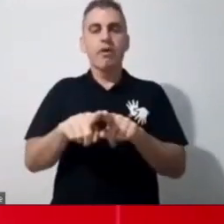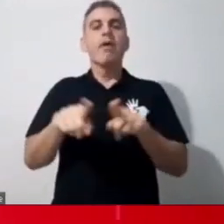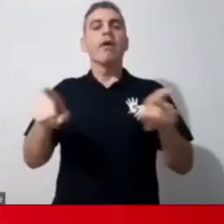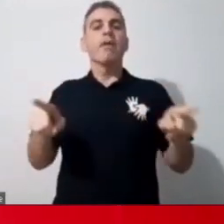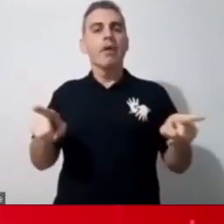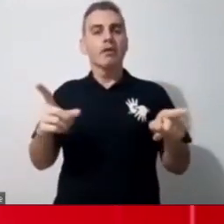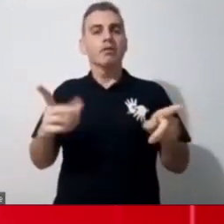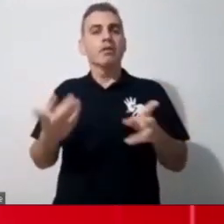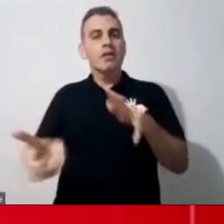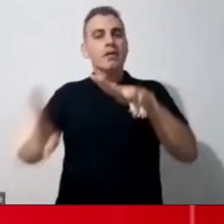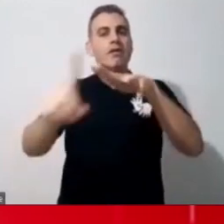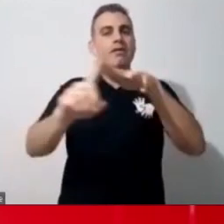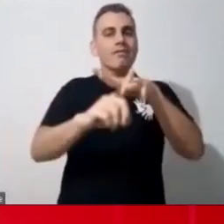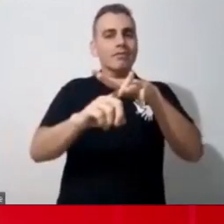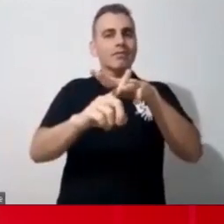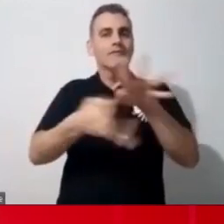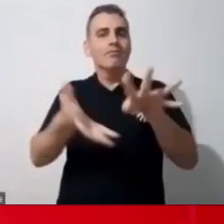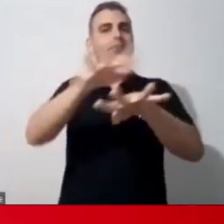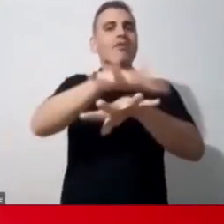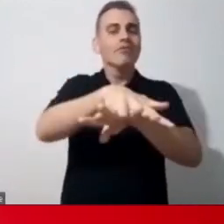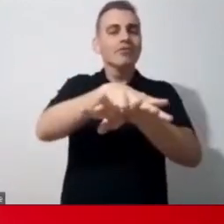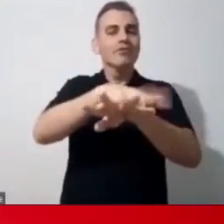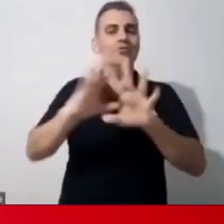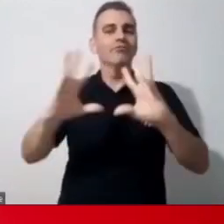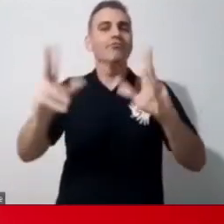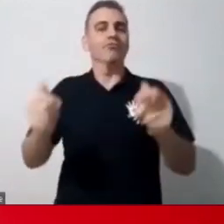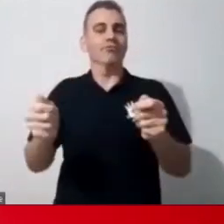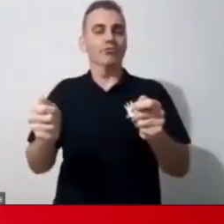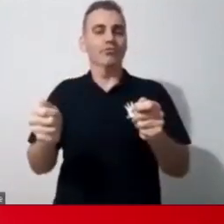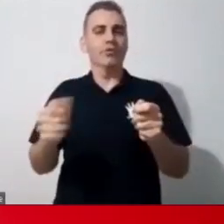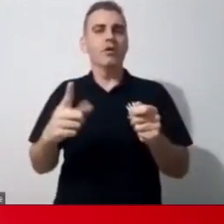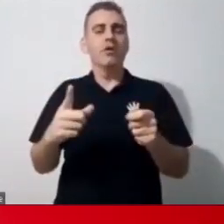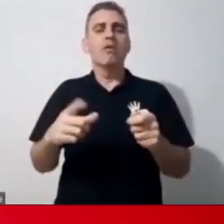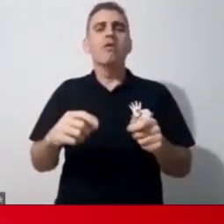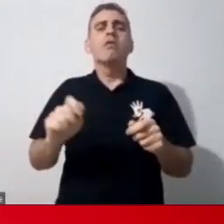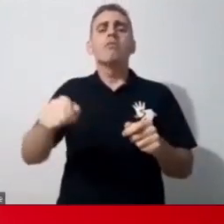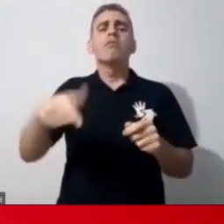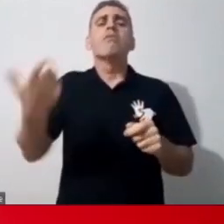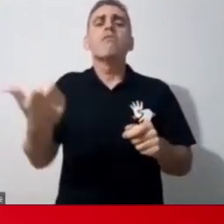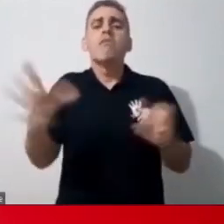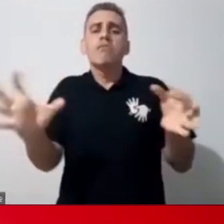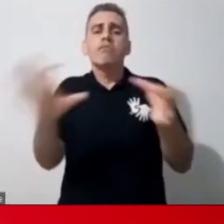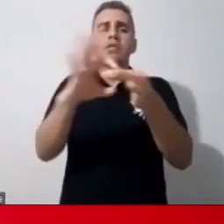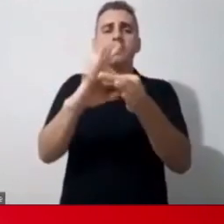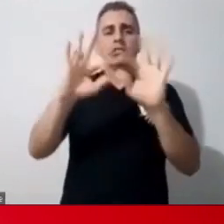inclusão. Então, gurias, qual é a conexão que a família e a escola deve ter nesse momento de